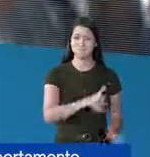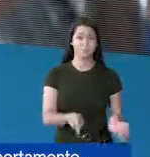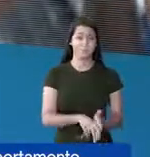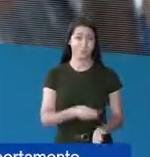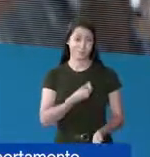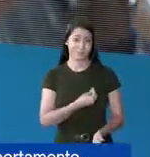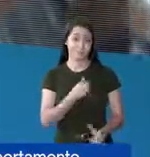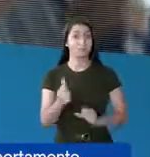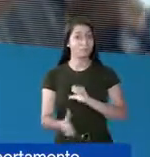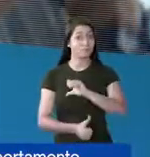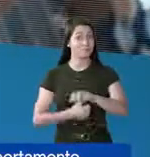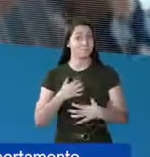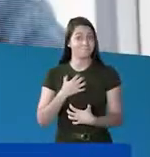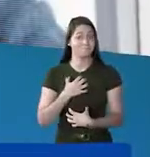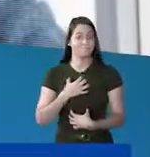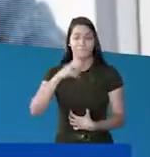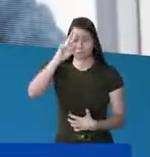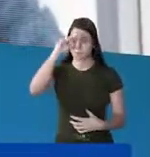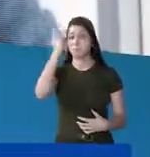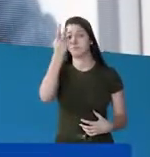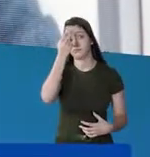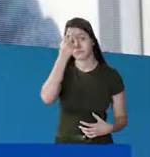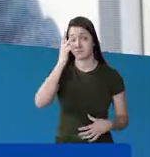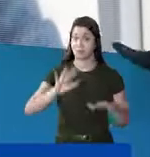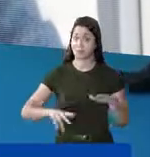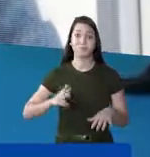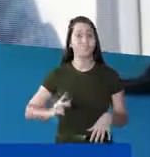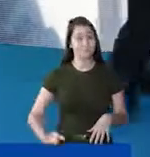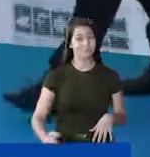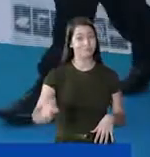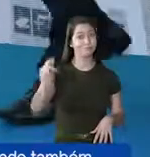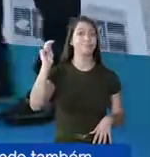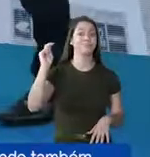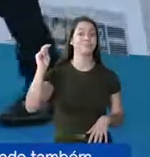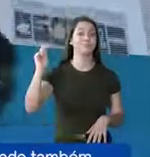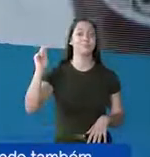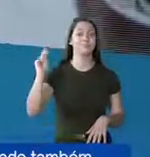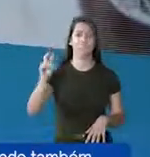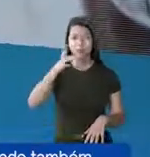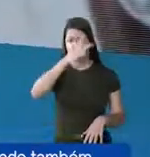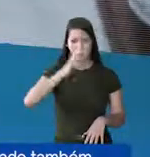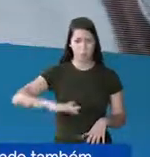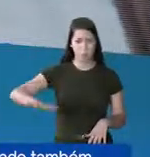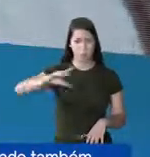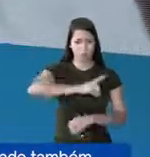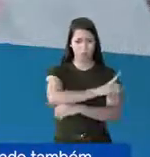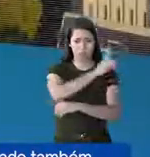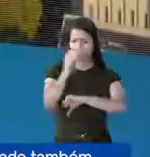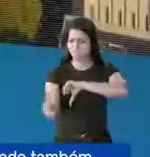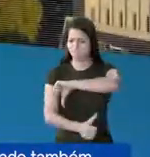provocando mudanças de comportamento que podem se tornar duradouras. Com a rotina de milhares de pessoas se